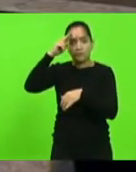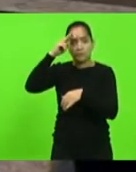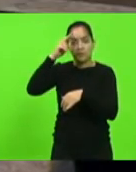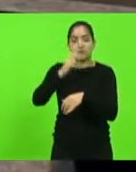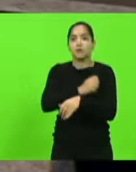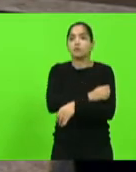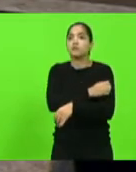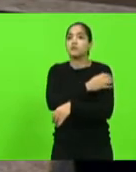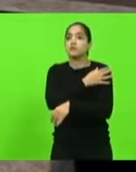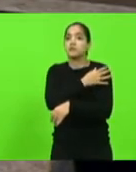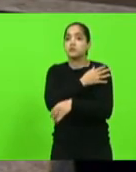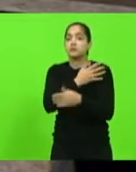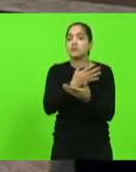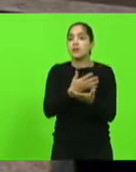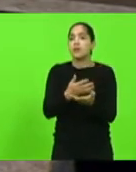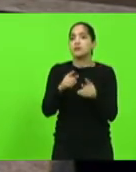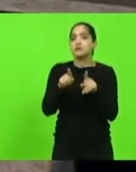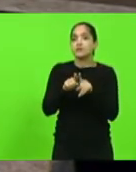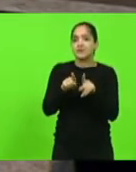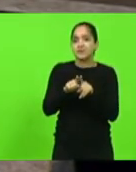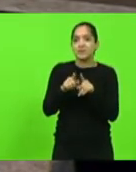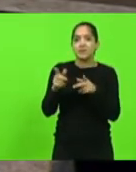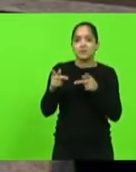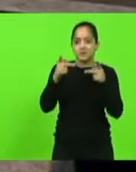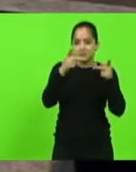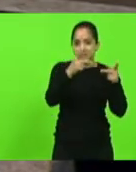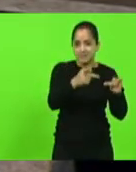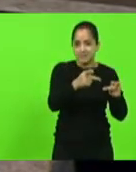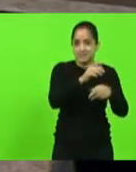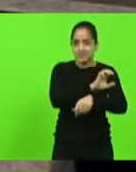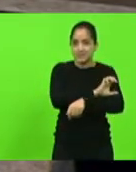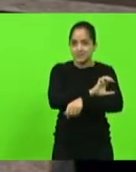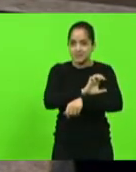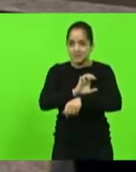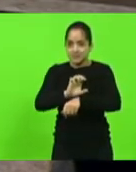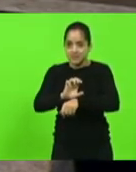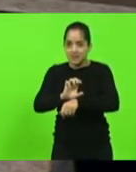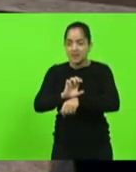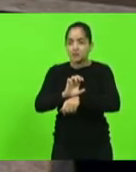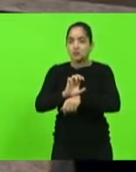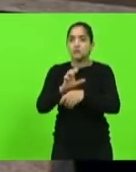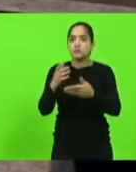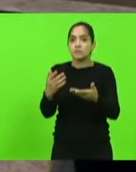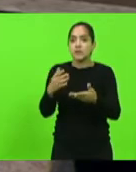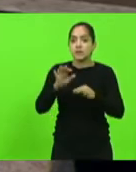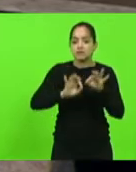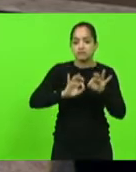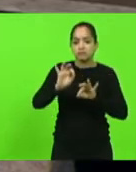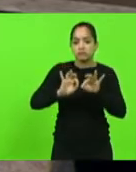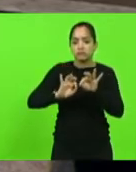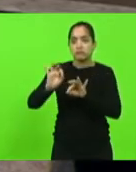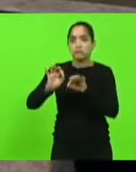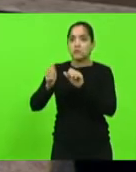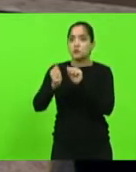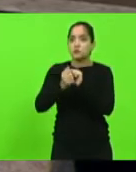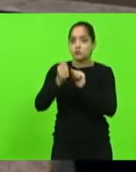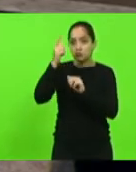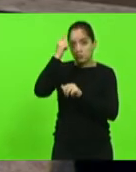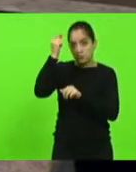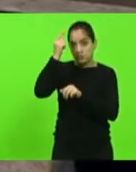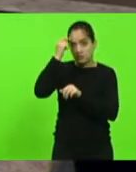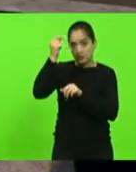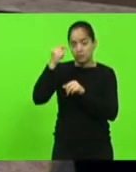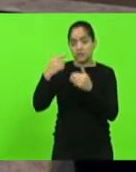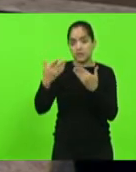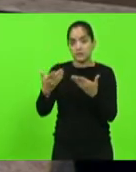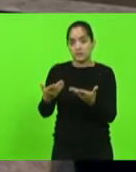o Estágio Visita, que é também um programa que a gente desenvolve junto às universidades, para